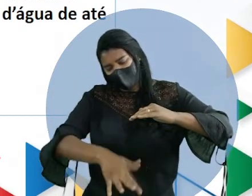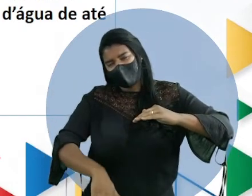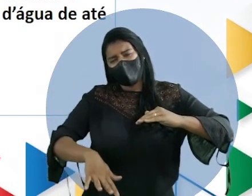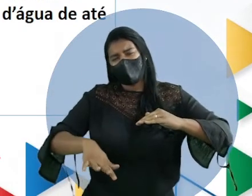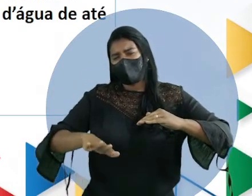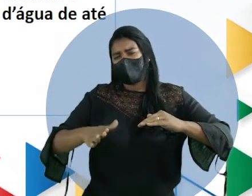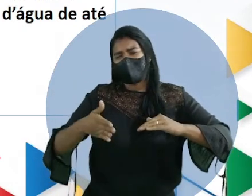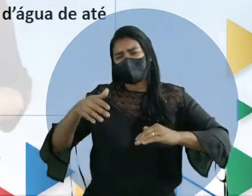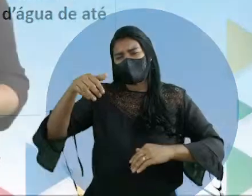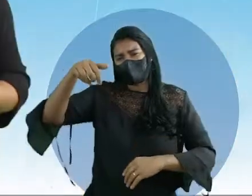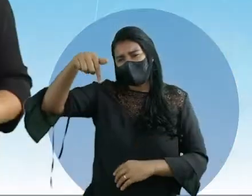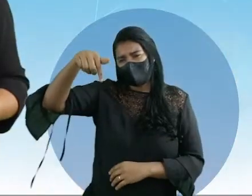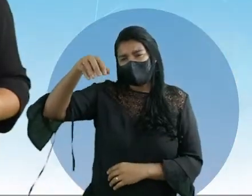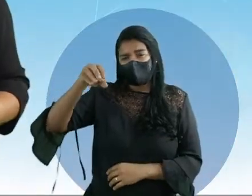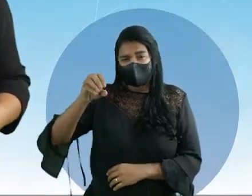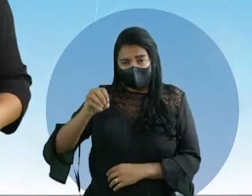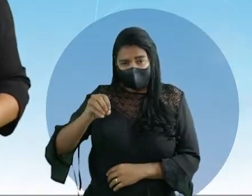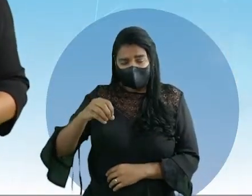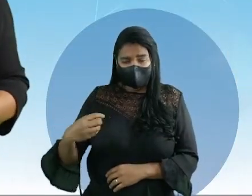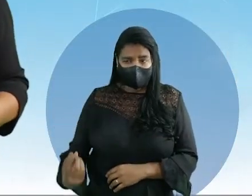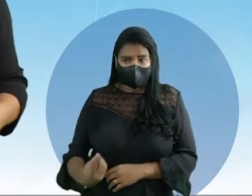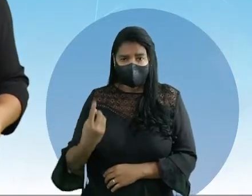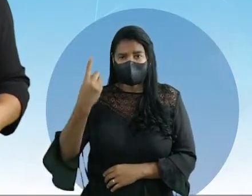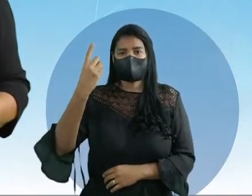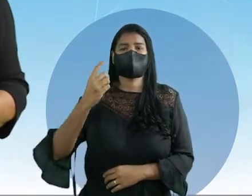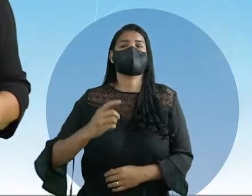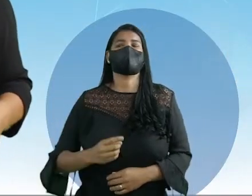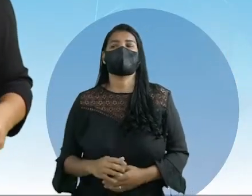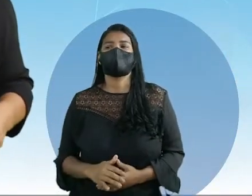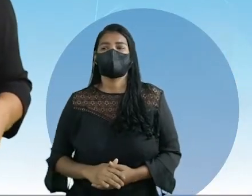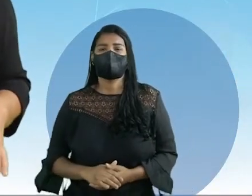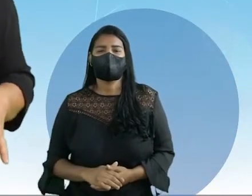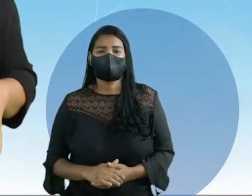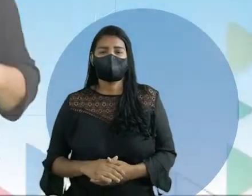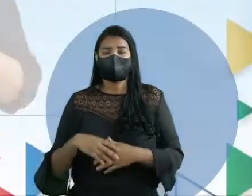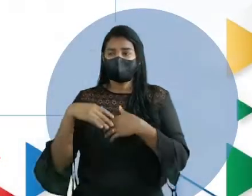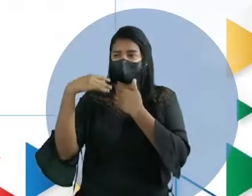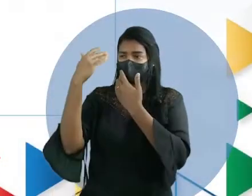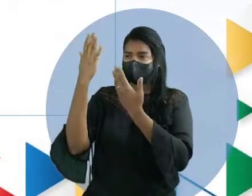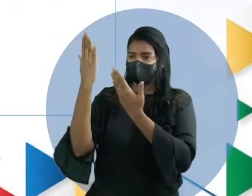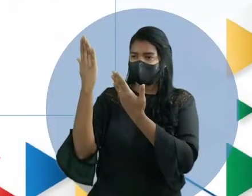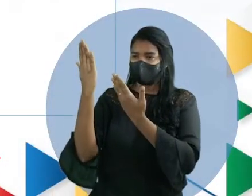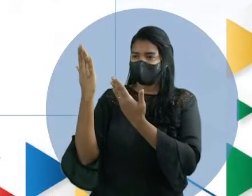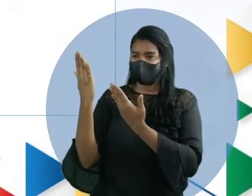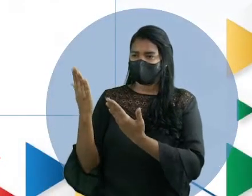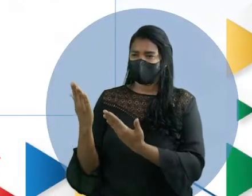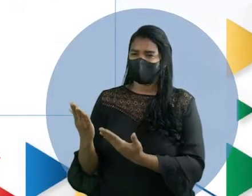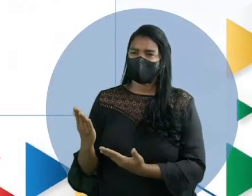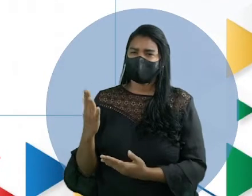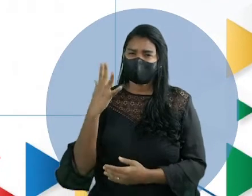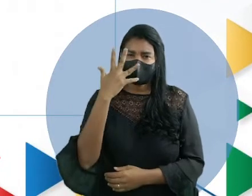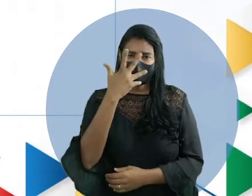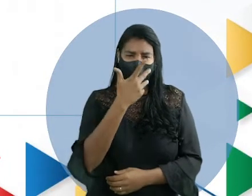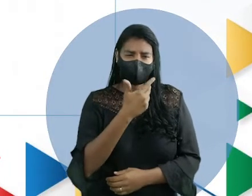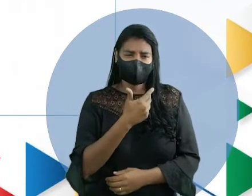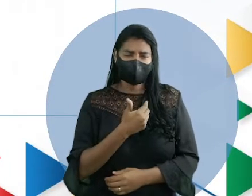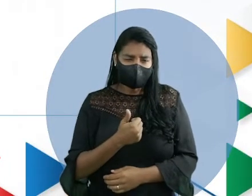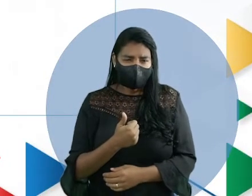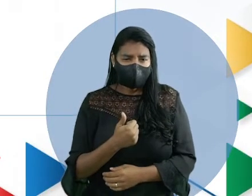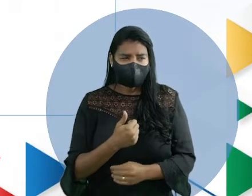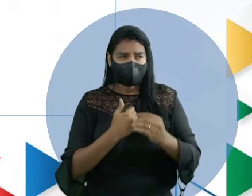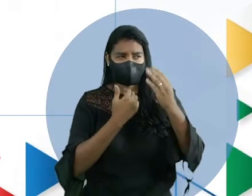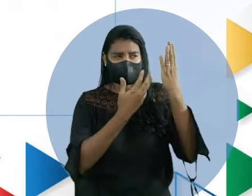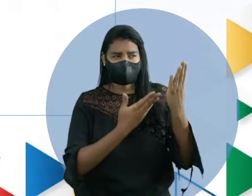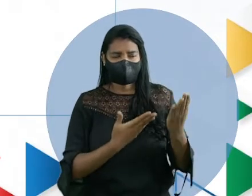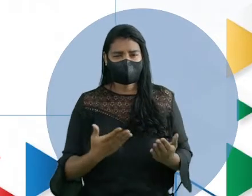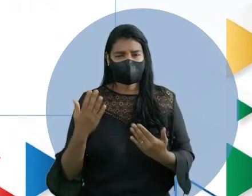72 metros de altura. Vê que coisa linda. Parece um grande paredão de água, gente.